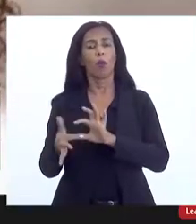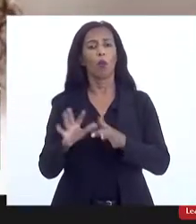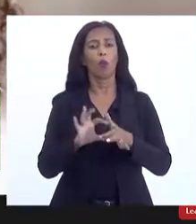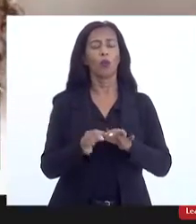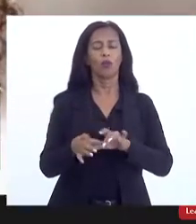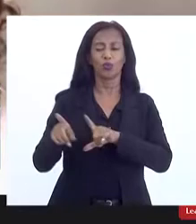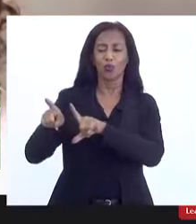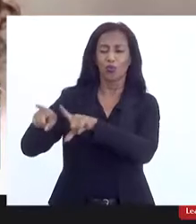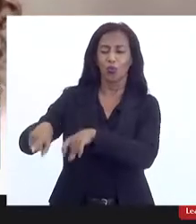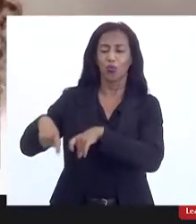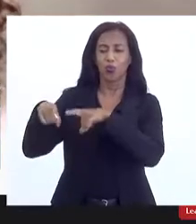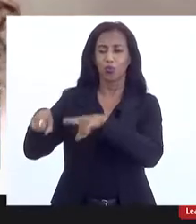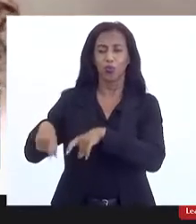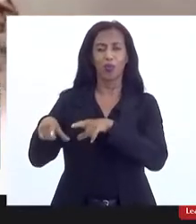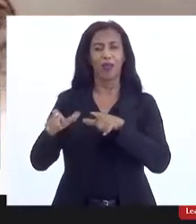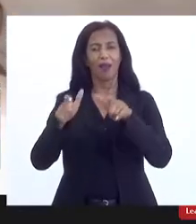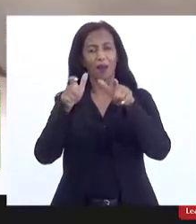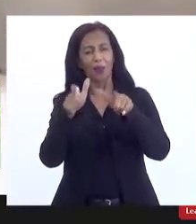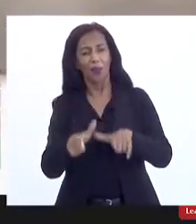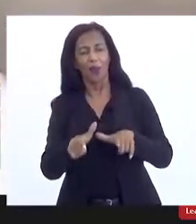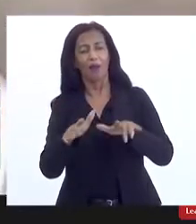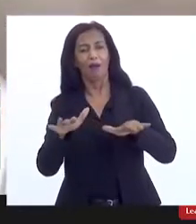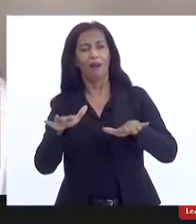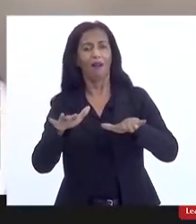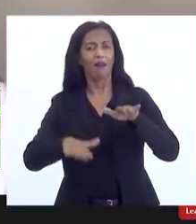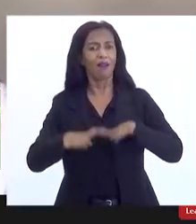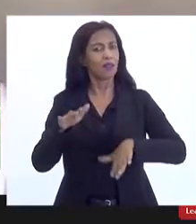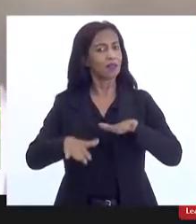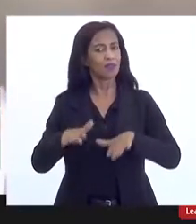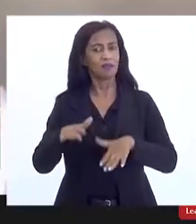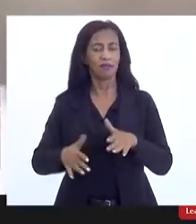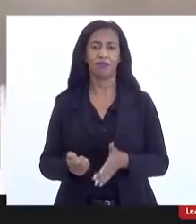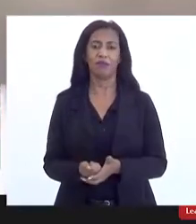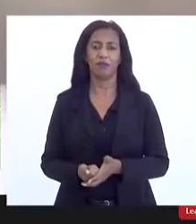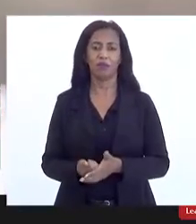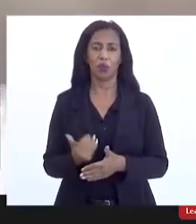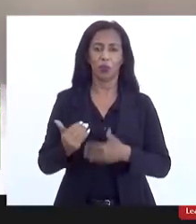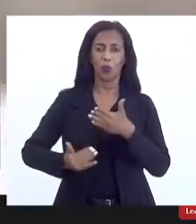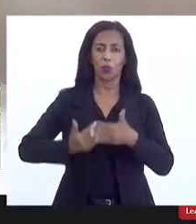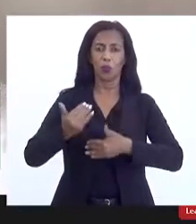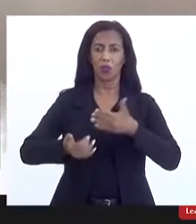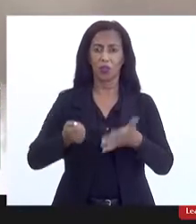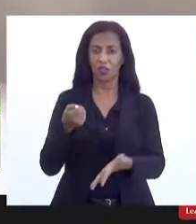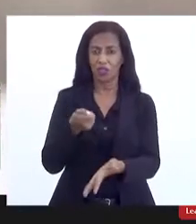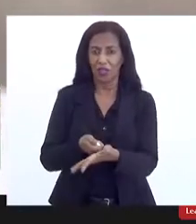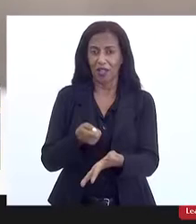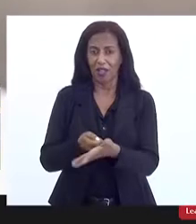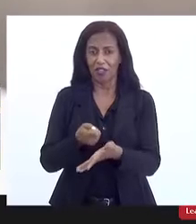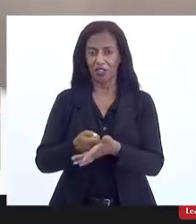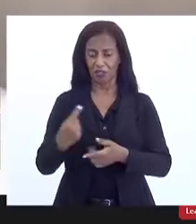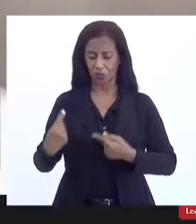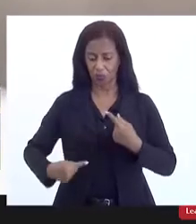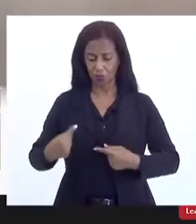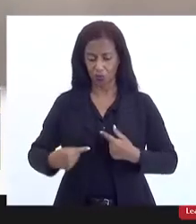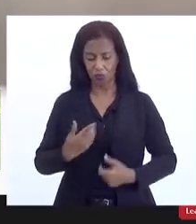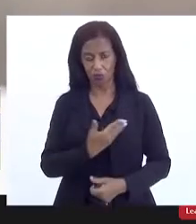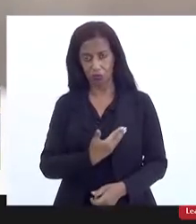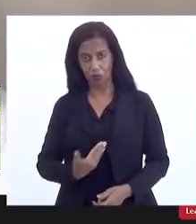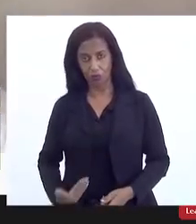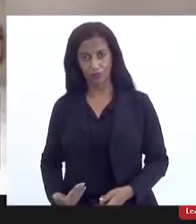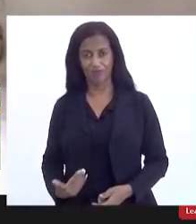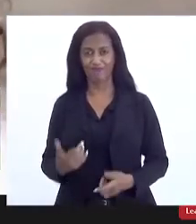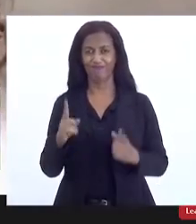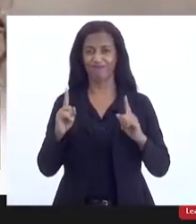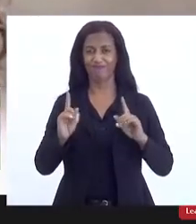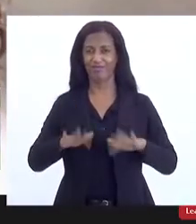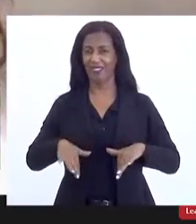assentamentos, em lugares muitas vezes que o processo de garantia das políticas públicas está